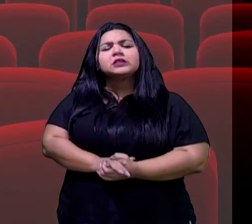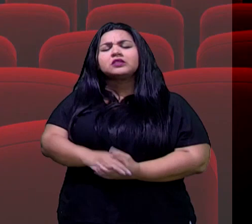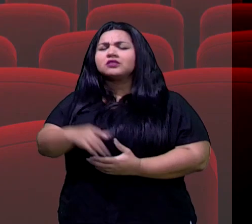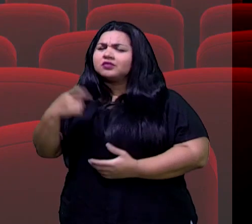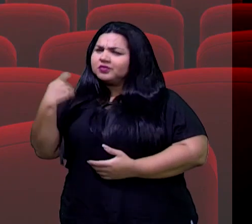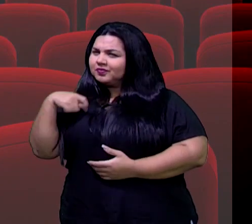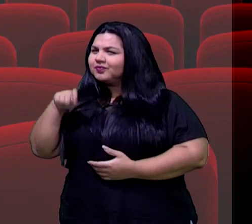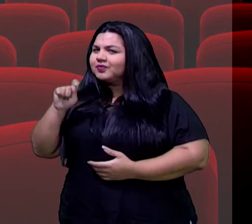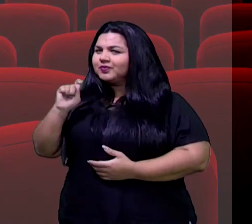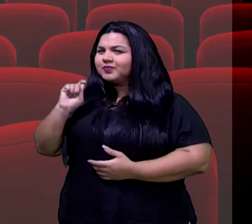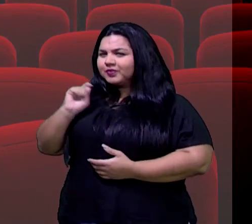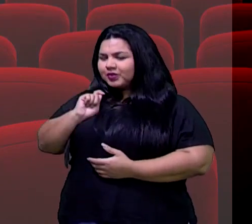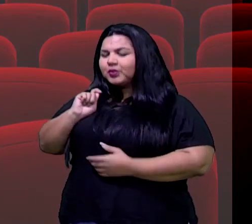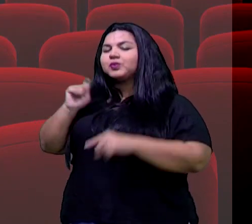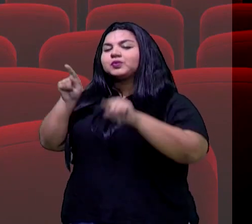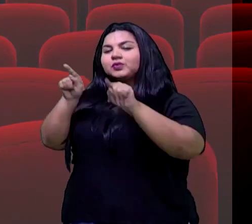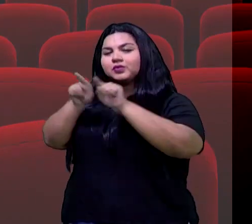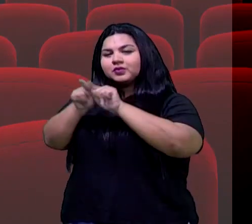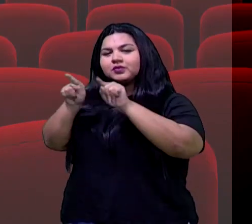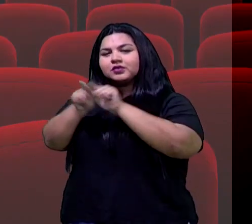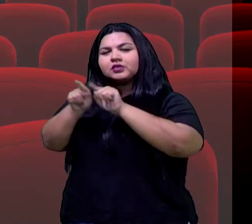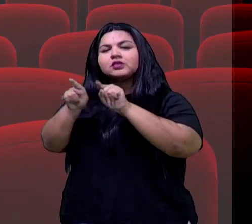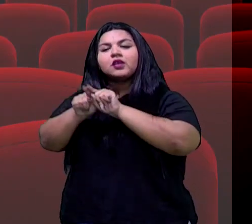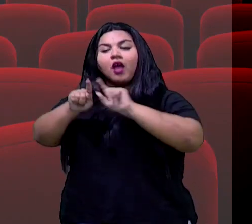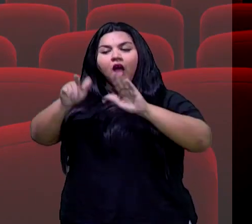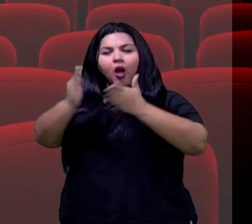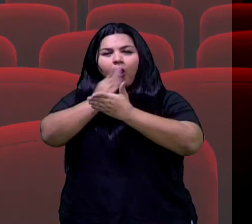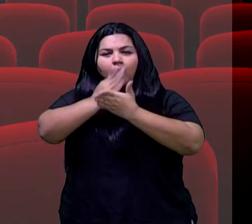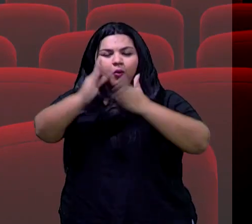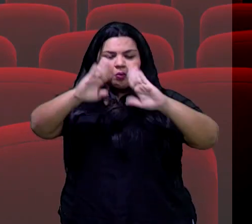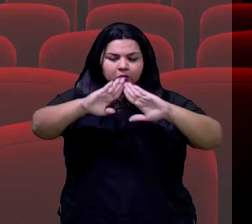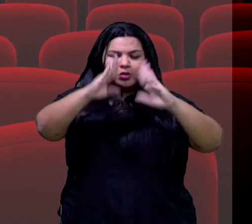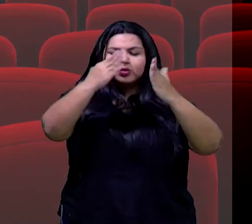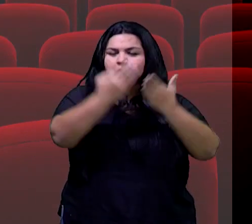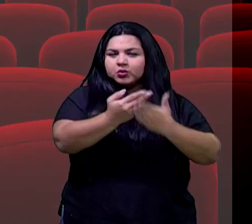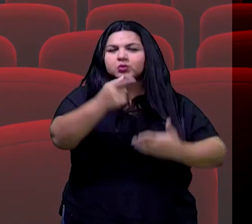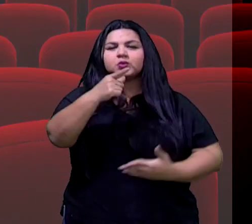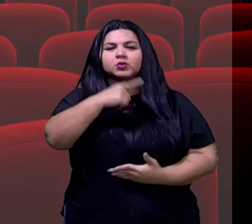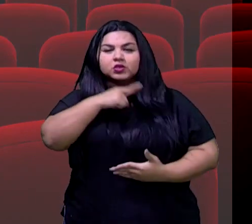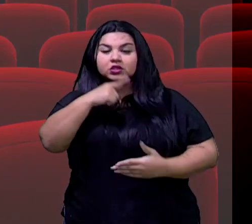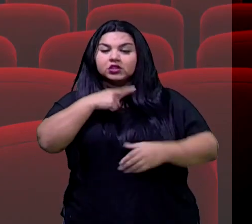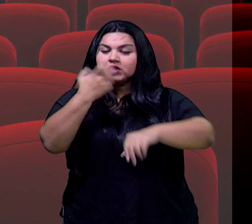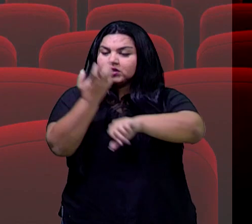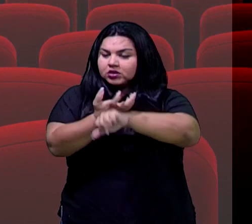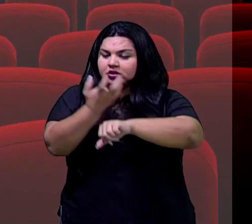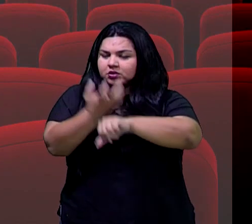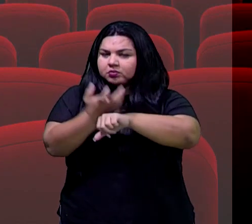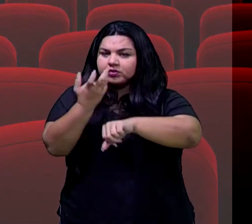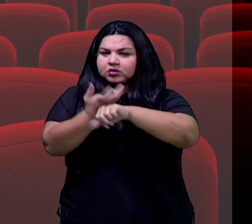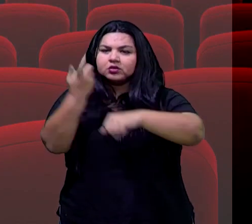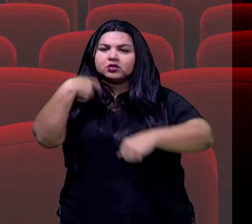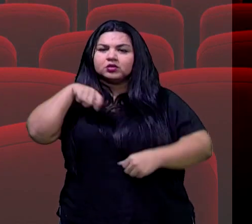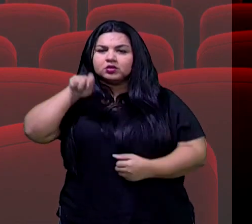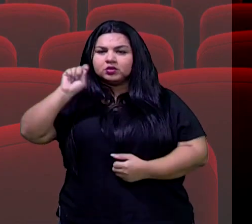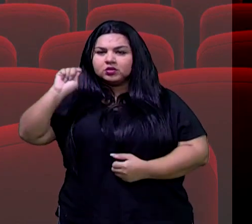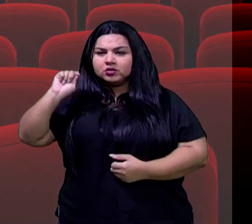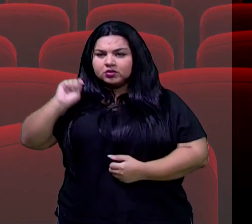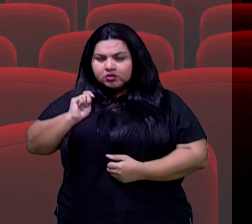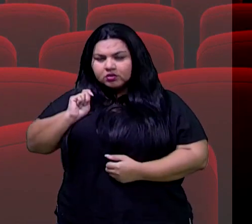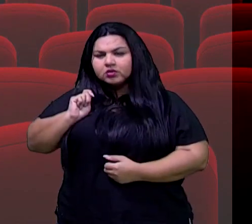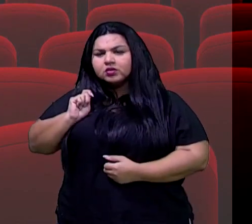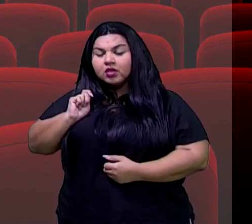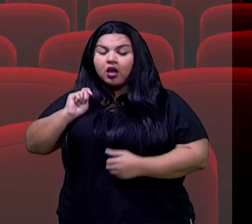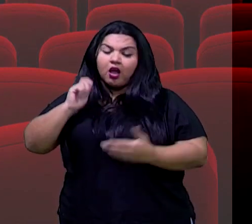espanhola, não é? Porque a gente tem também escolas que têm ali, não é? O componente de língua estrangeira, como sendo de língua